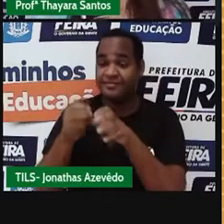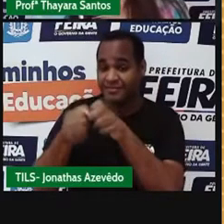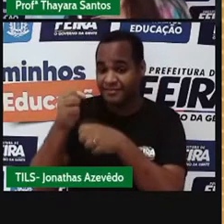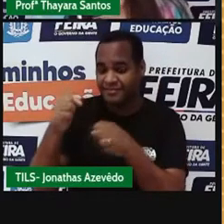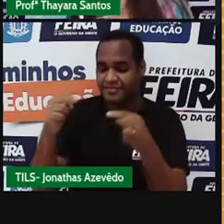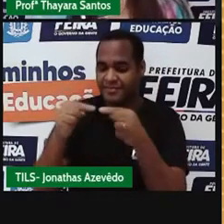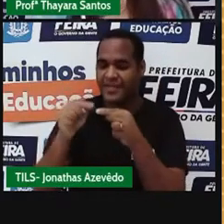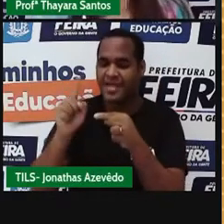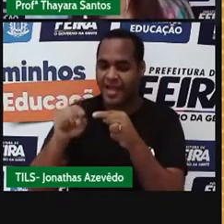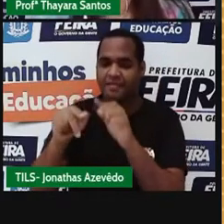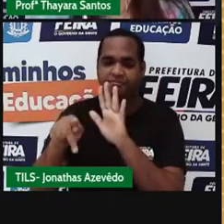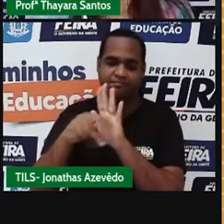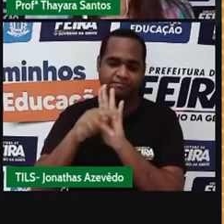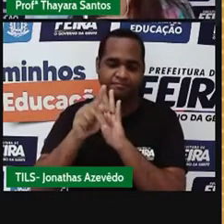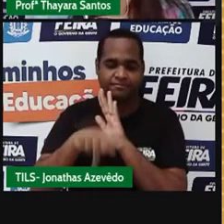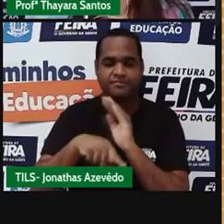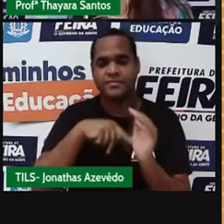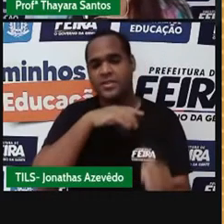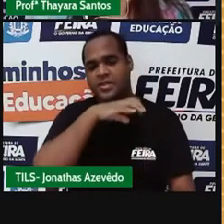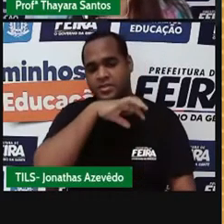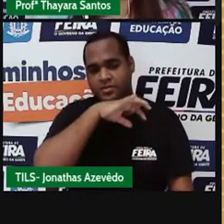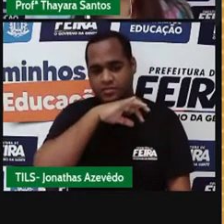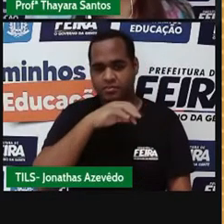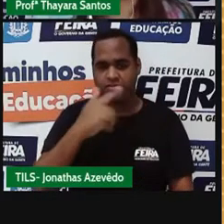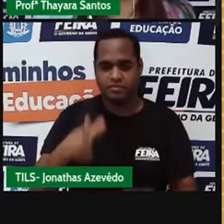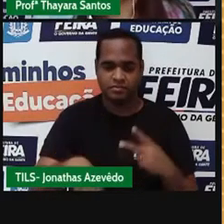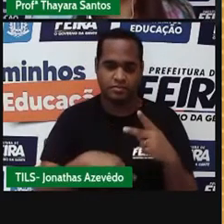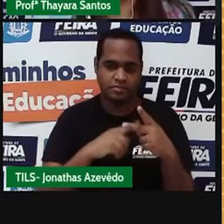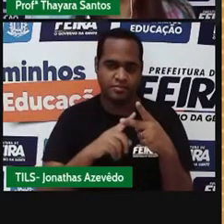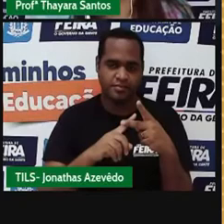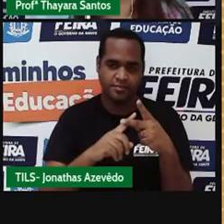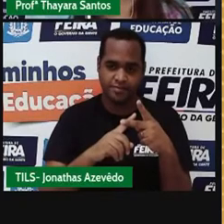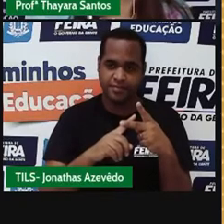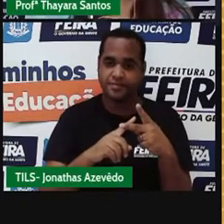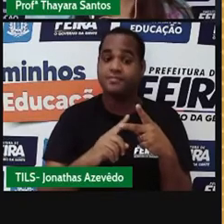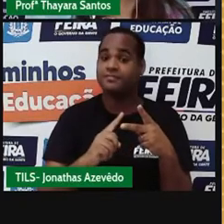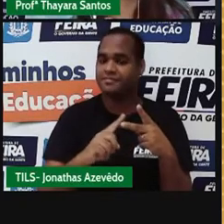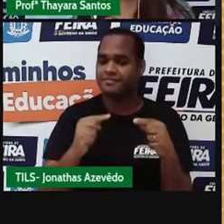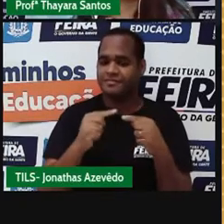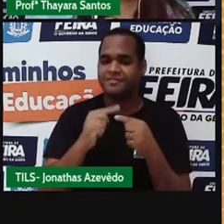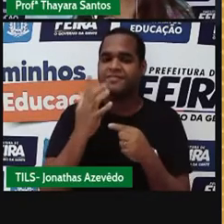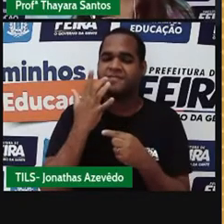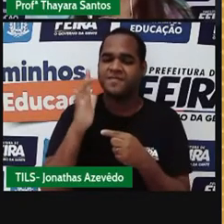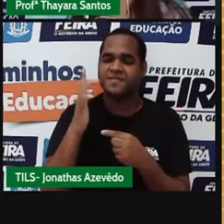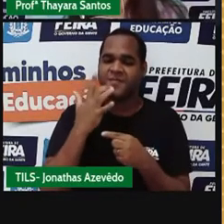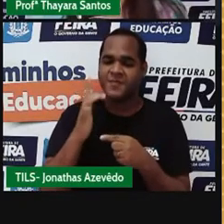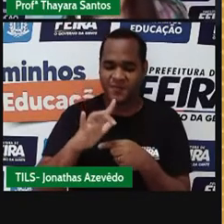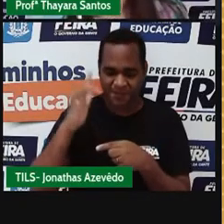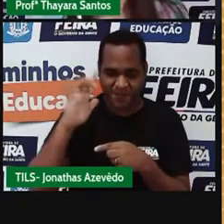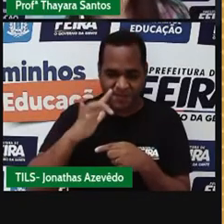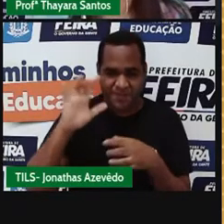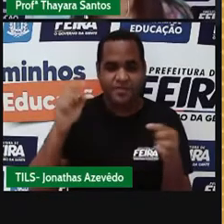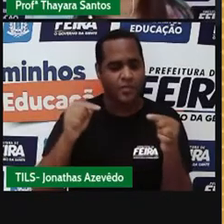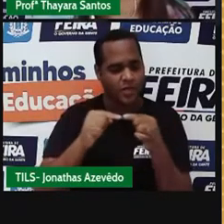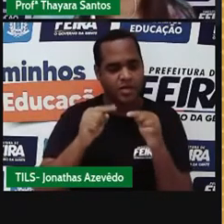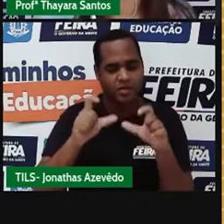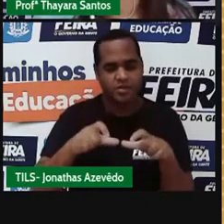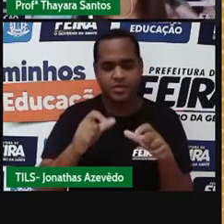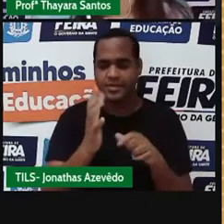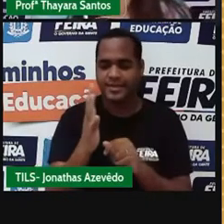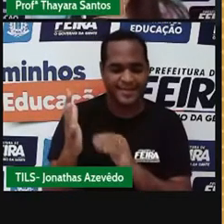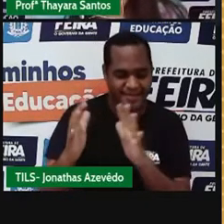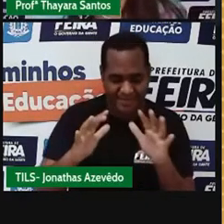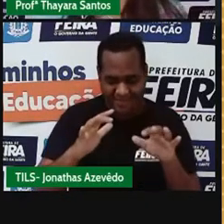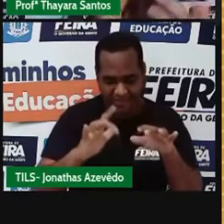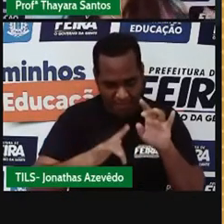tem origem animal. Aqui eu coloquei para vocês o ouro, que é um material de origem mineral, porque ele é